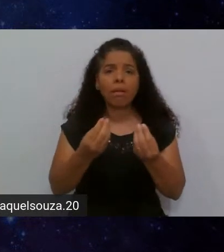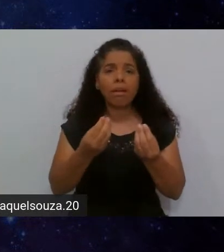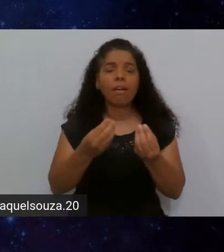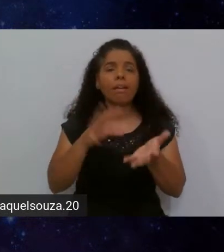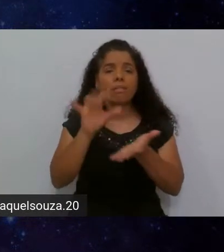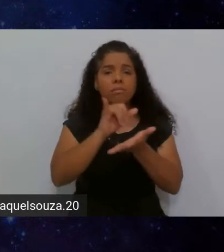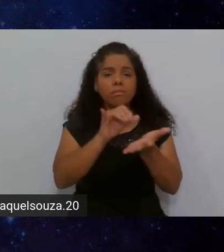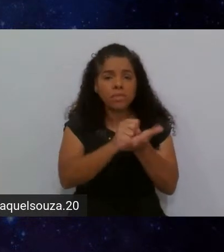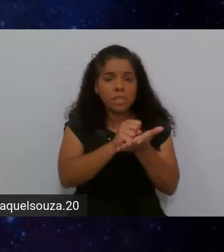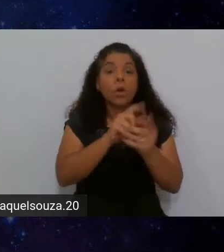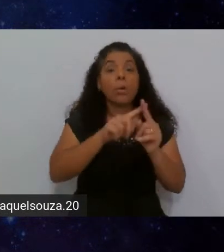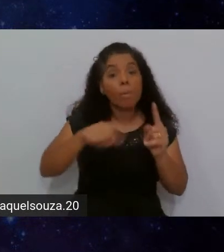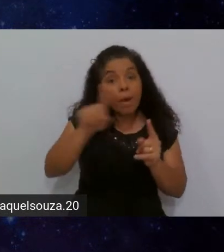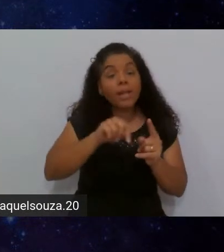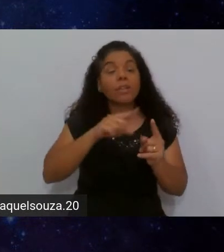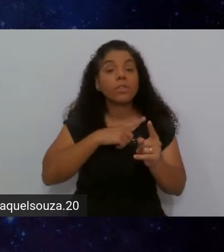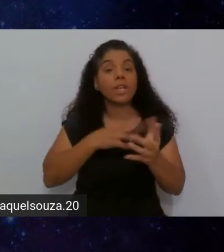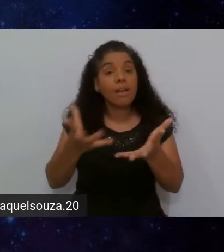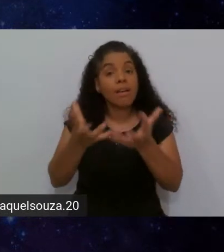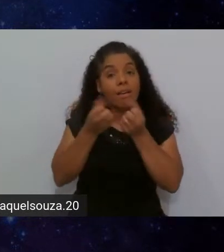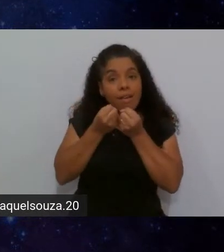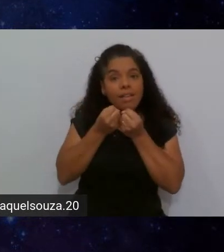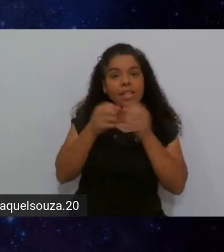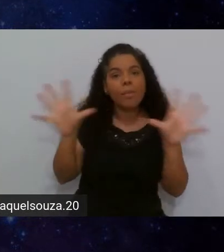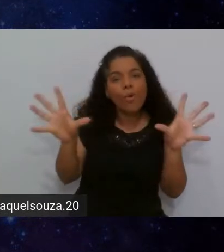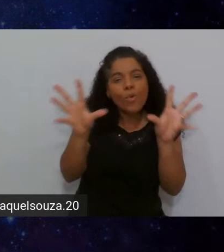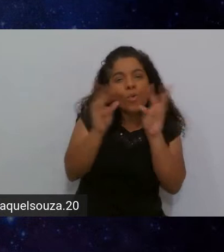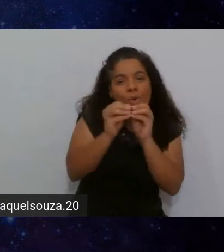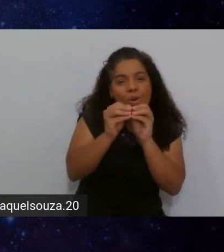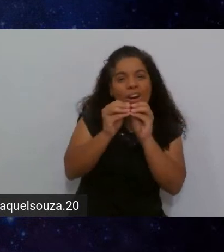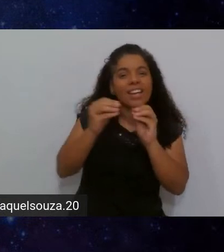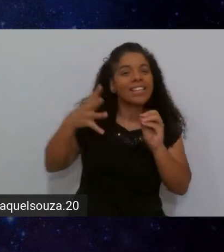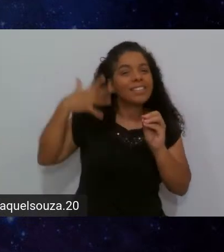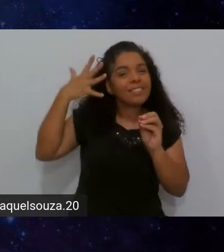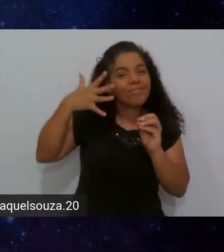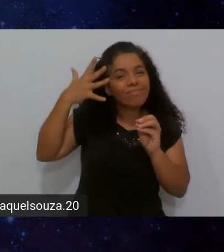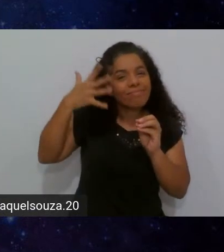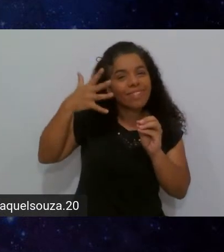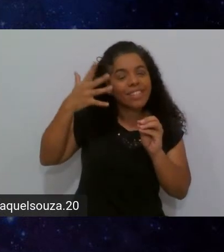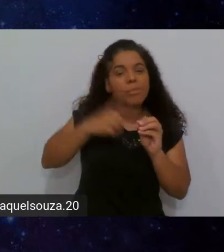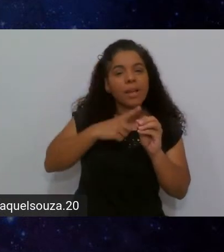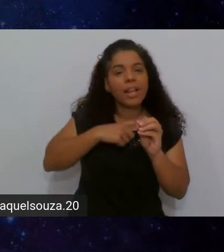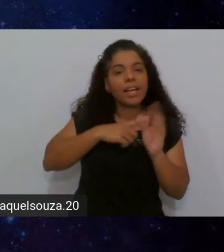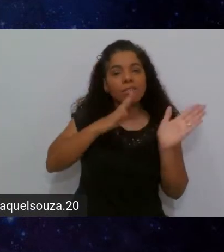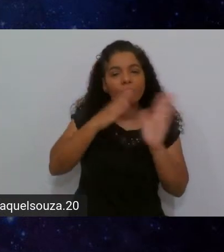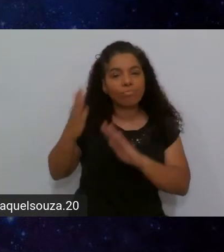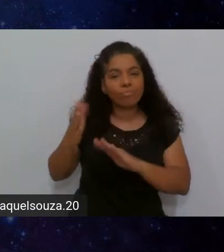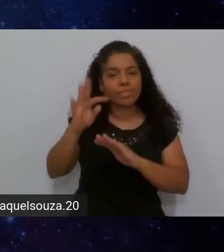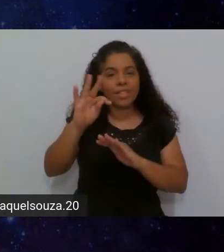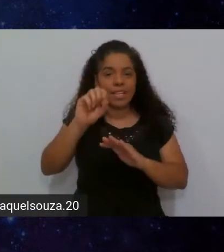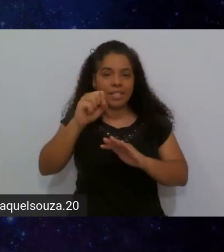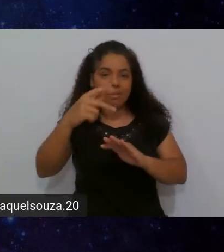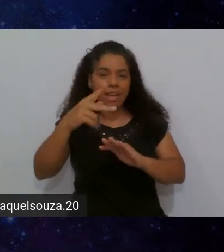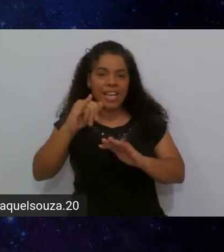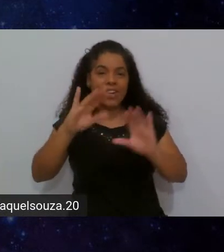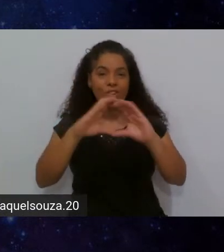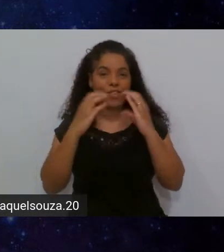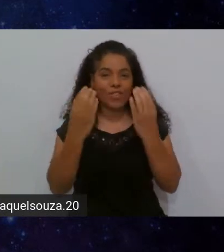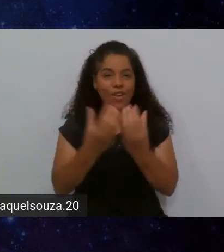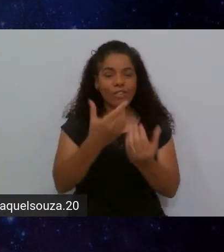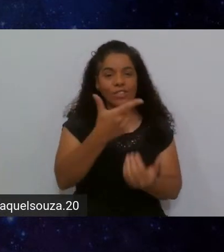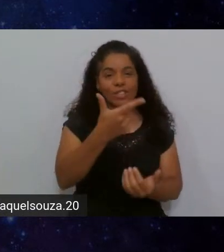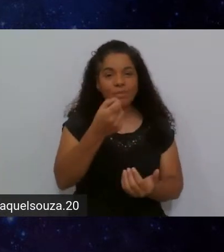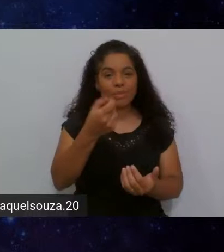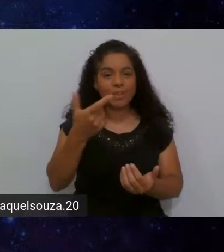para que você, um, receba um resumo das palestras que estão acontecendo aqui durante o TSP Conference 2020. E para que